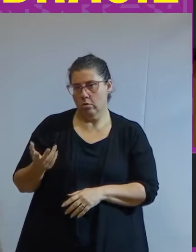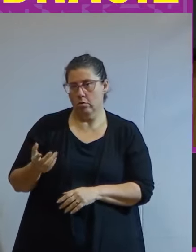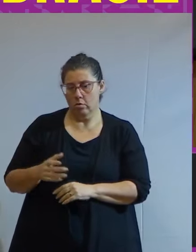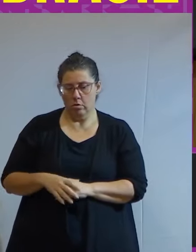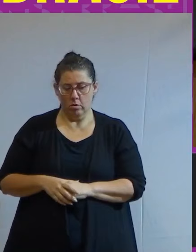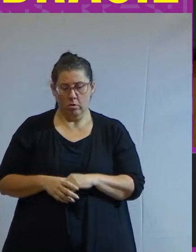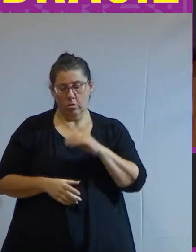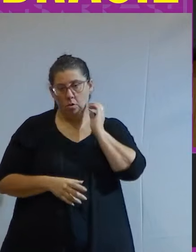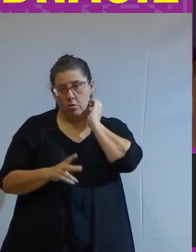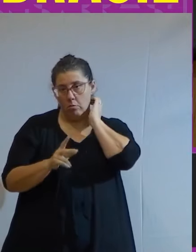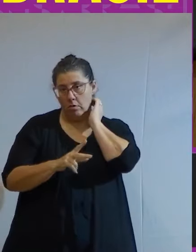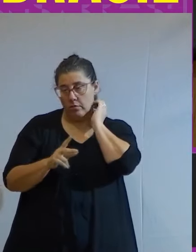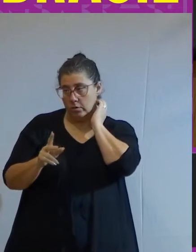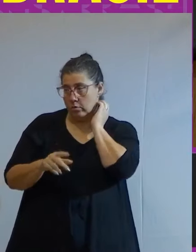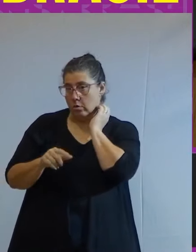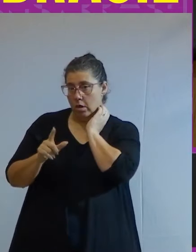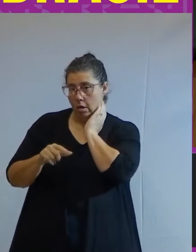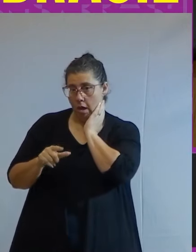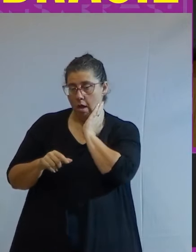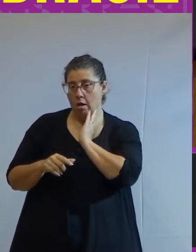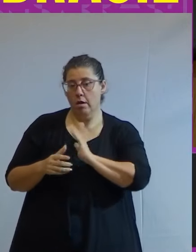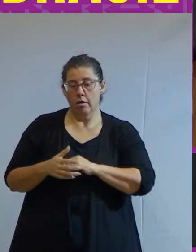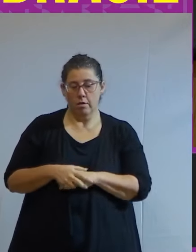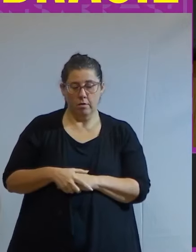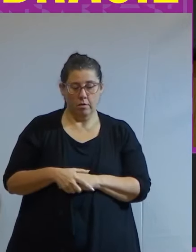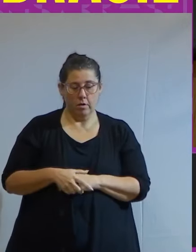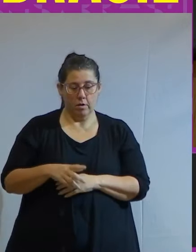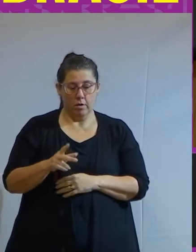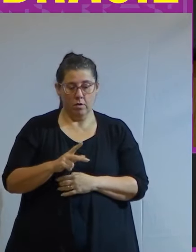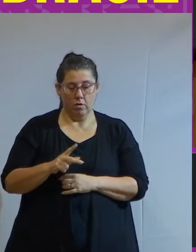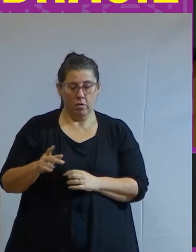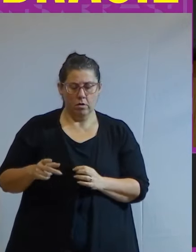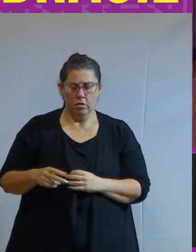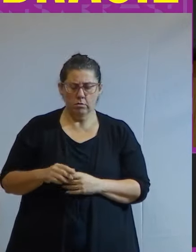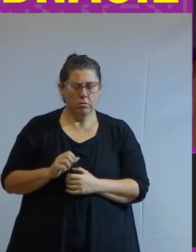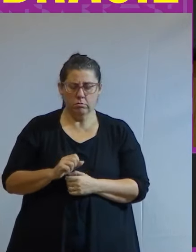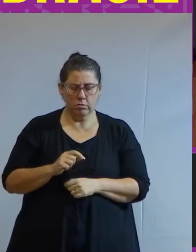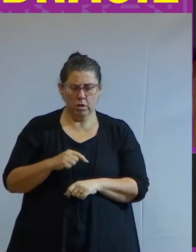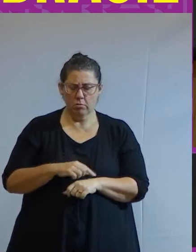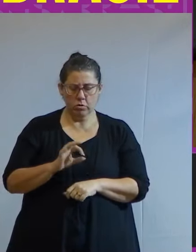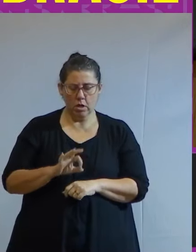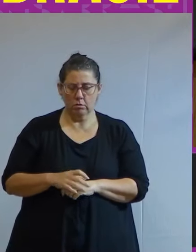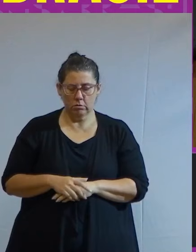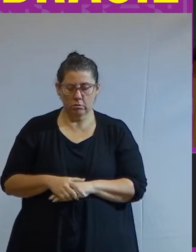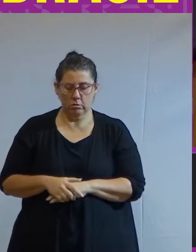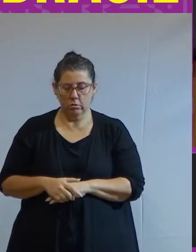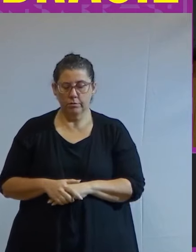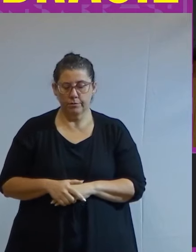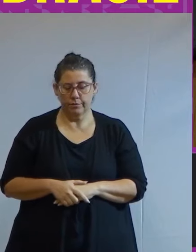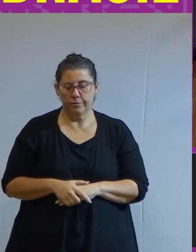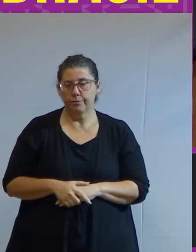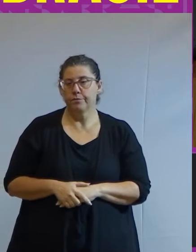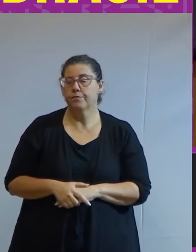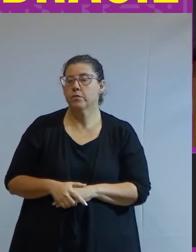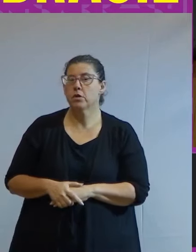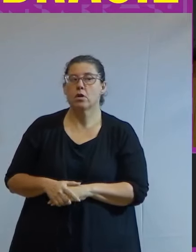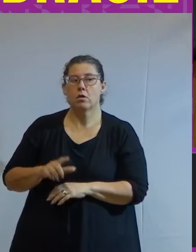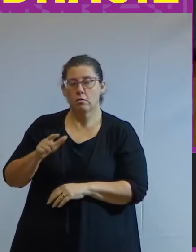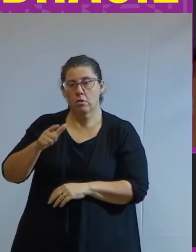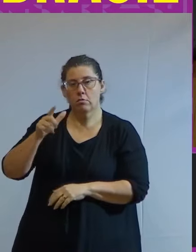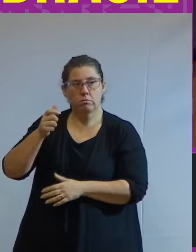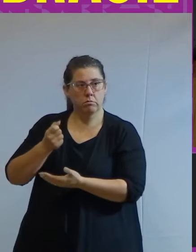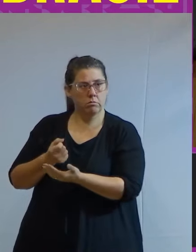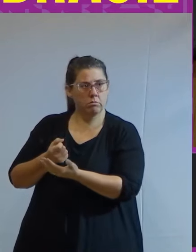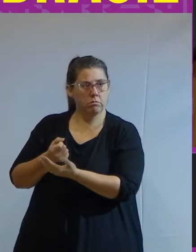com raríssimas exceções é um professor eu falo da dor de aula então o sujeito vai lá ele ganha pelo